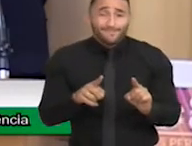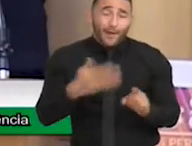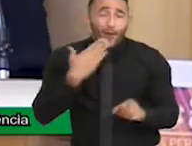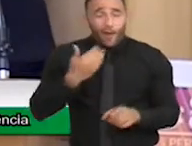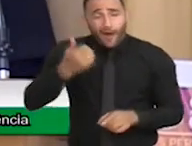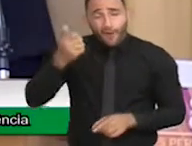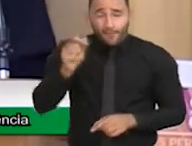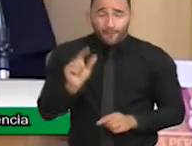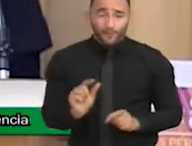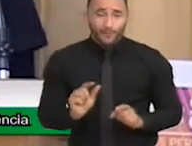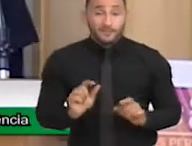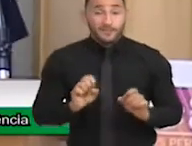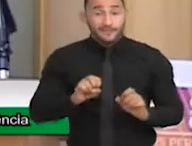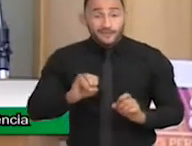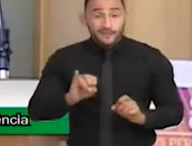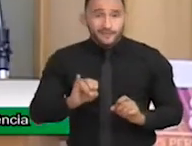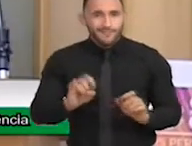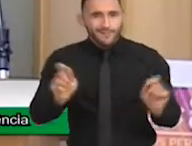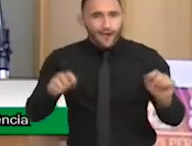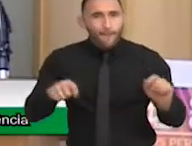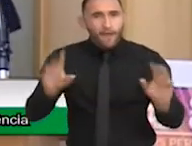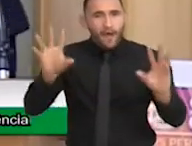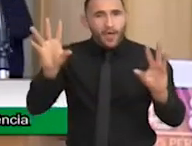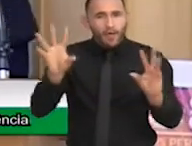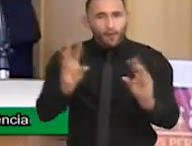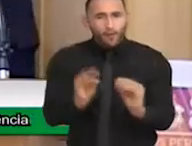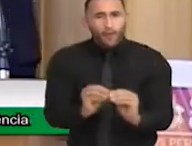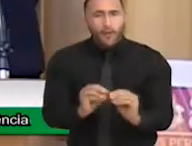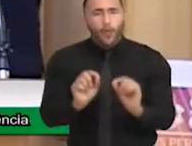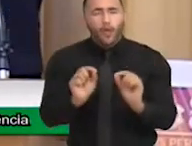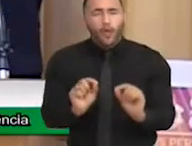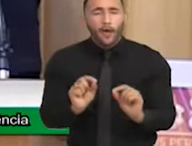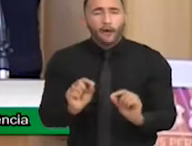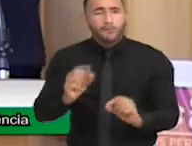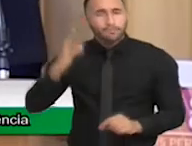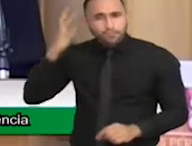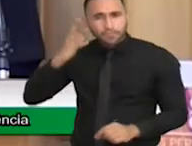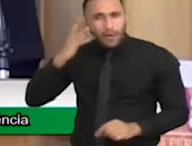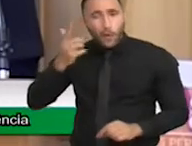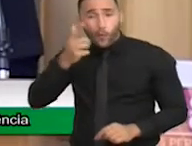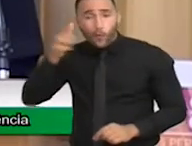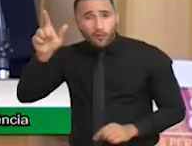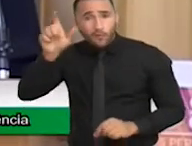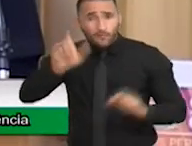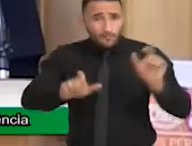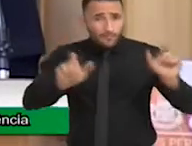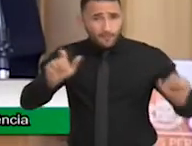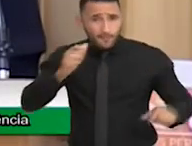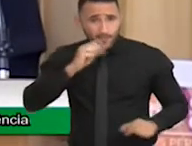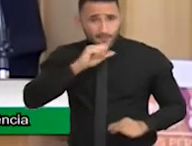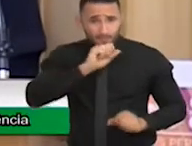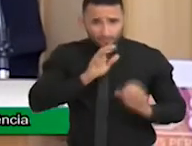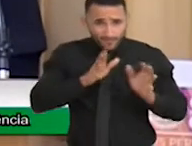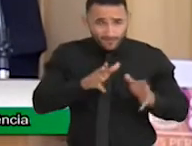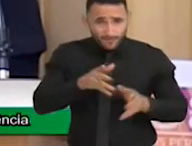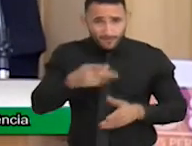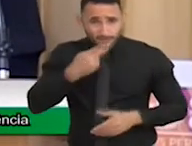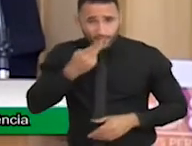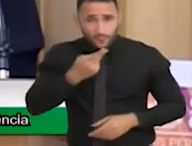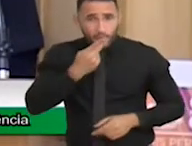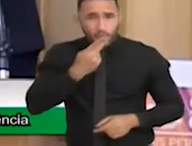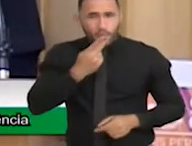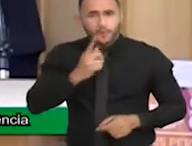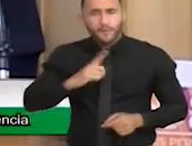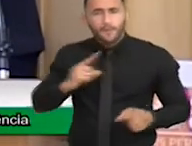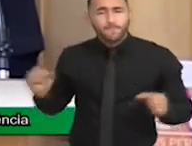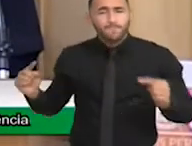se eu pudesse resumir aqui a palavra das mães, eu diria que a gente tem uma coisa em comum,